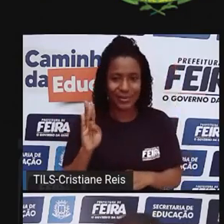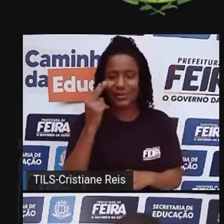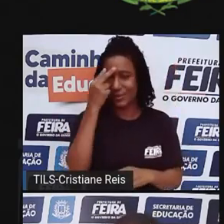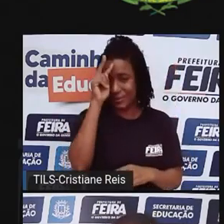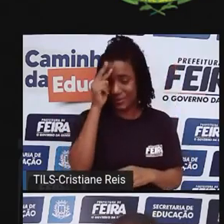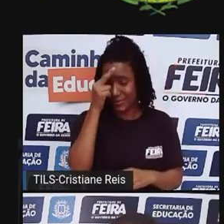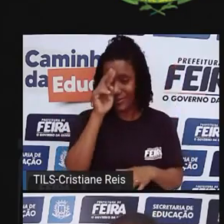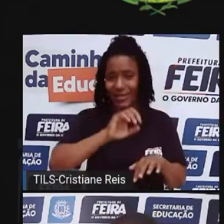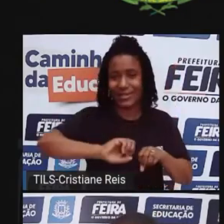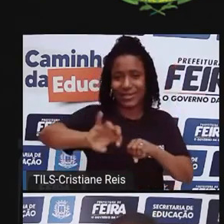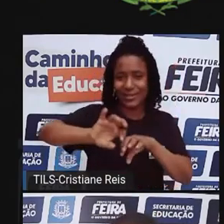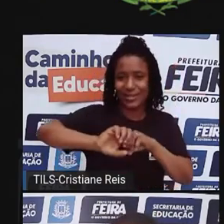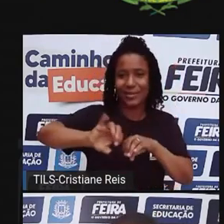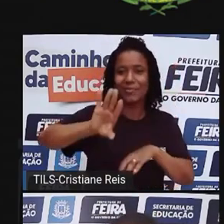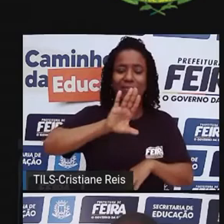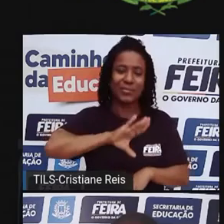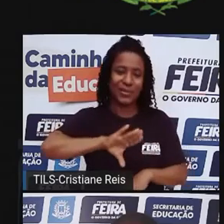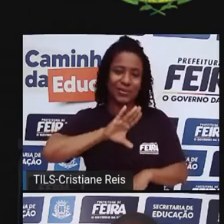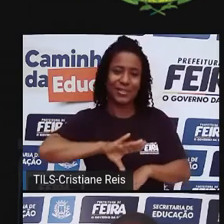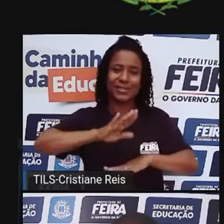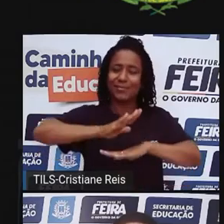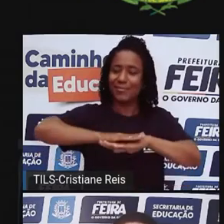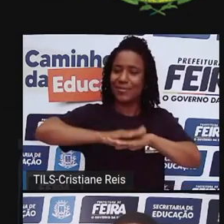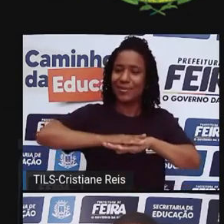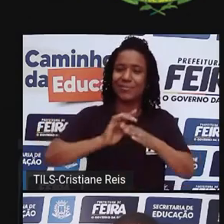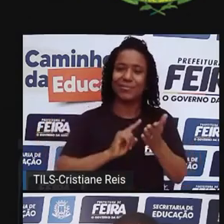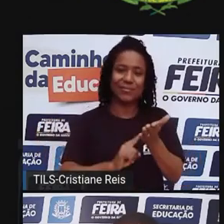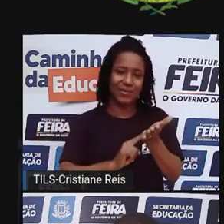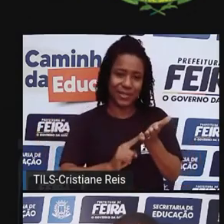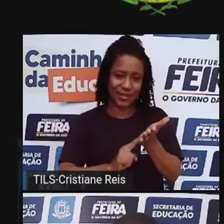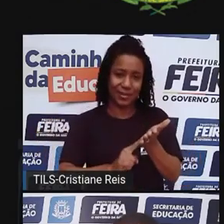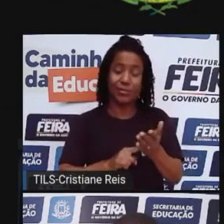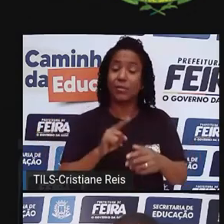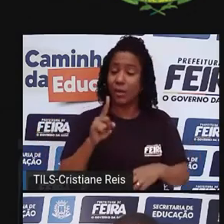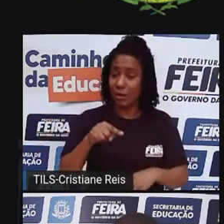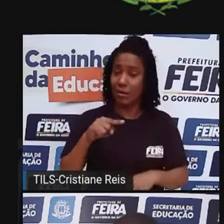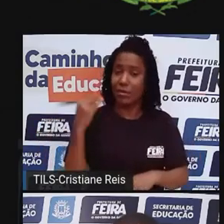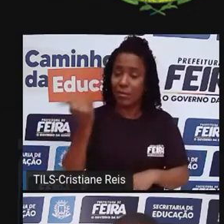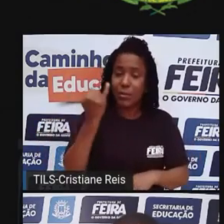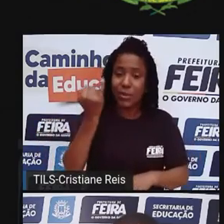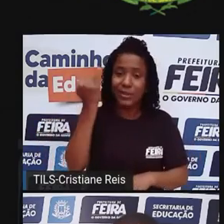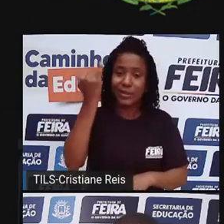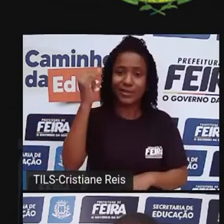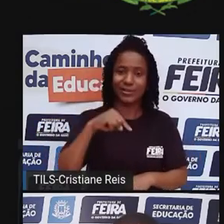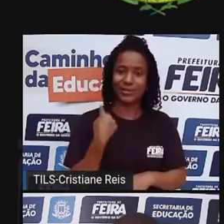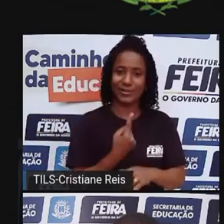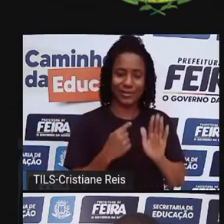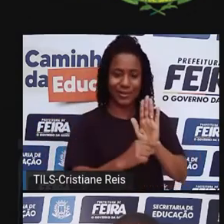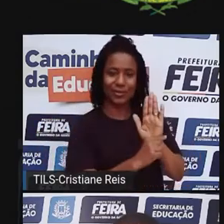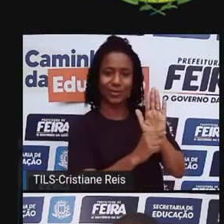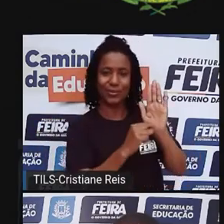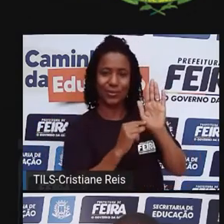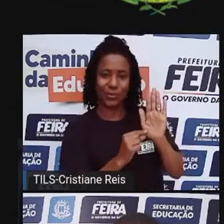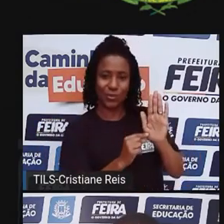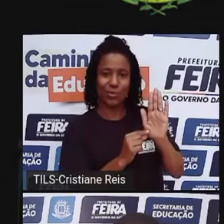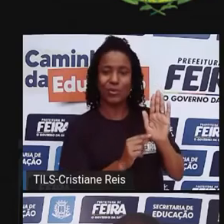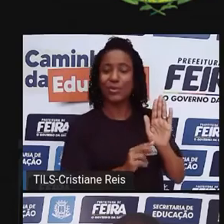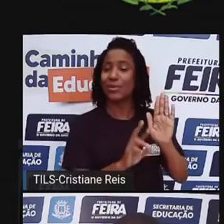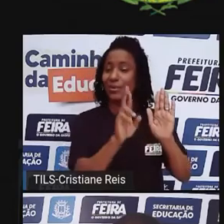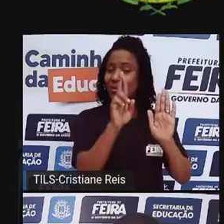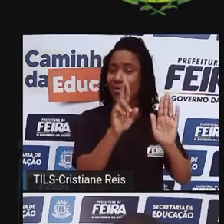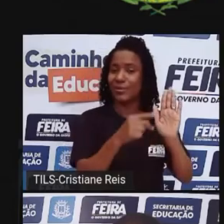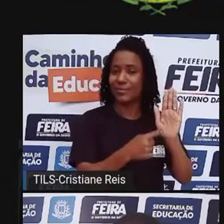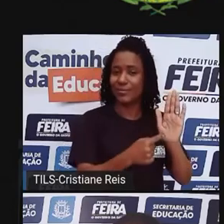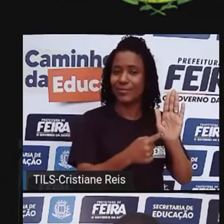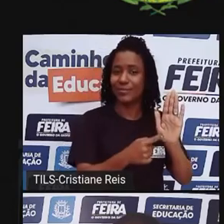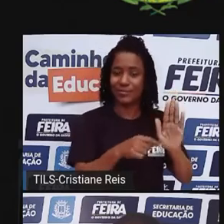português, contado meramente por mãos brancas. Por isso que é importante a gente ler autores que não sejam autores brancos e que tenham uma visão de mundo